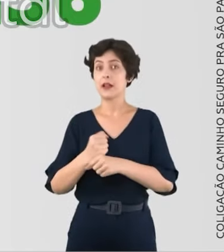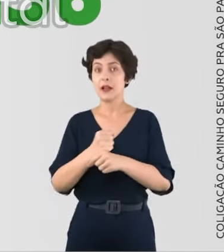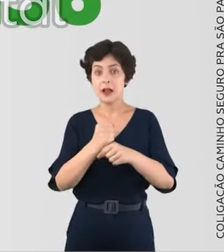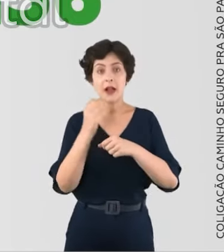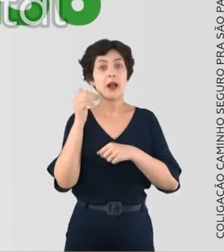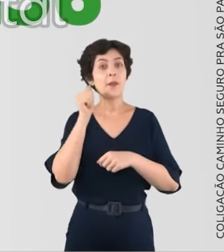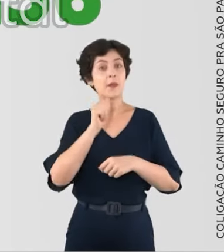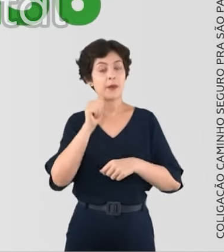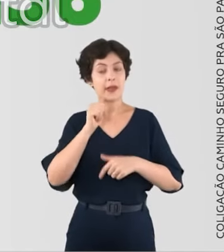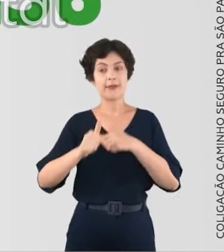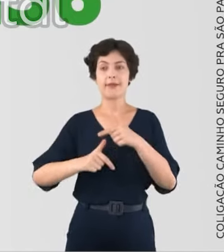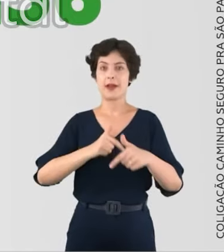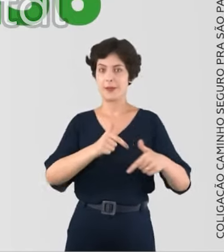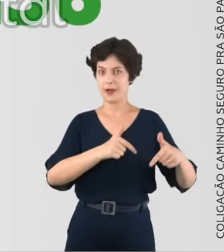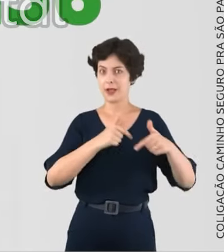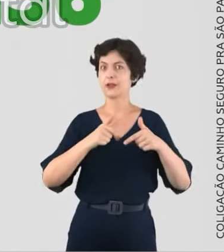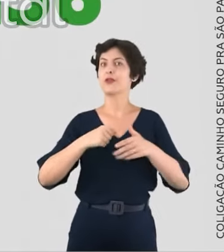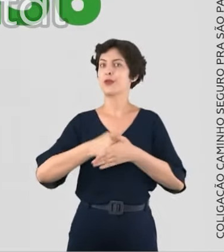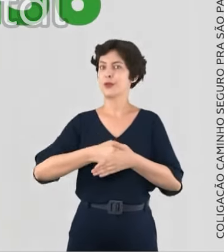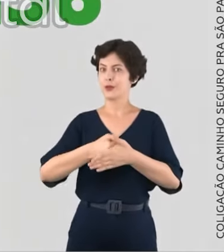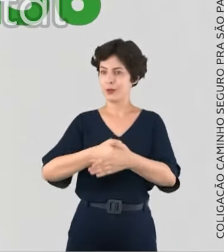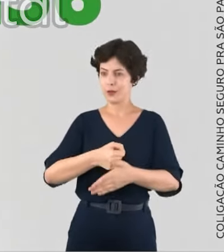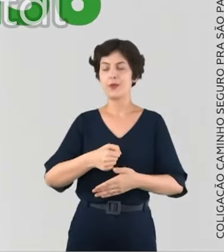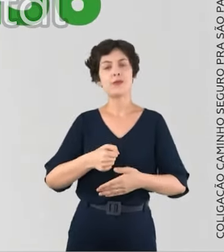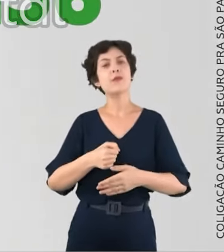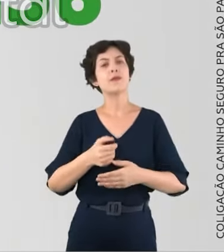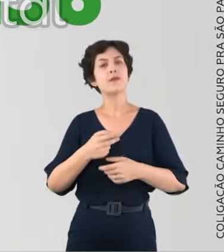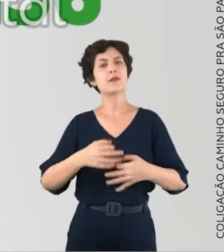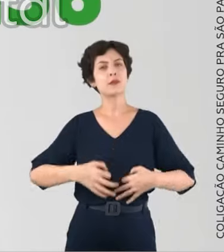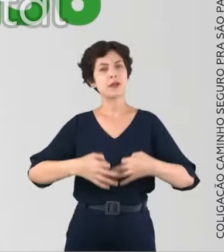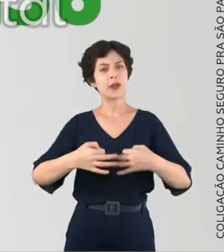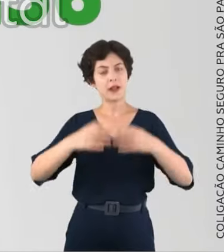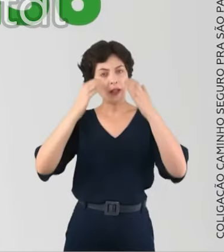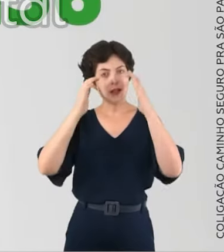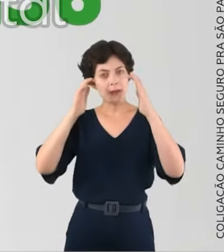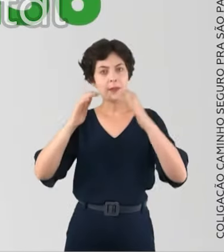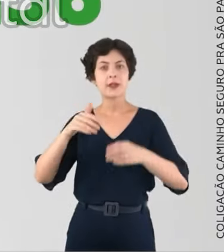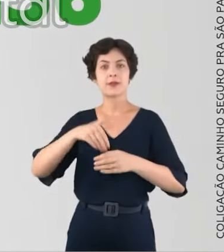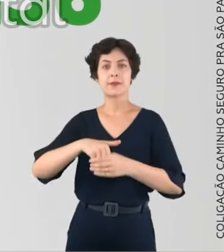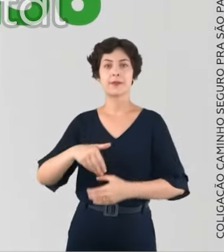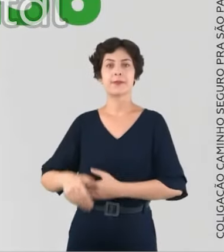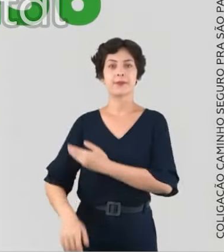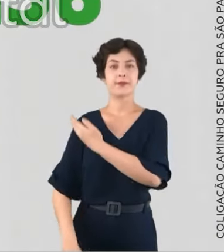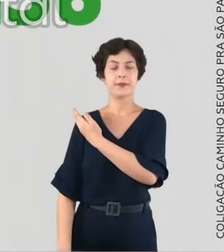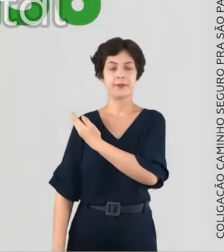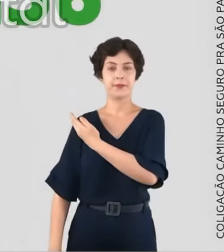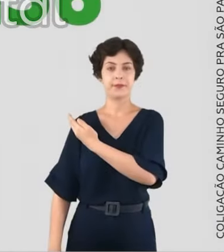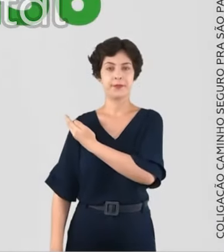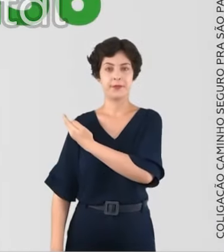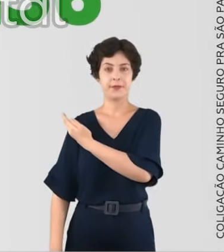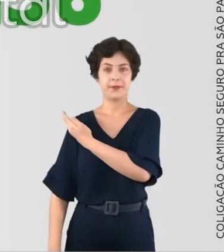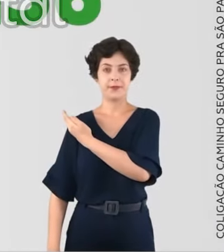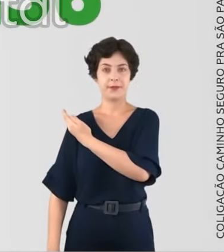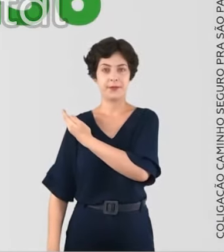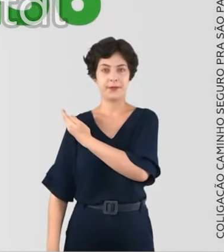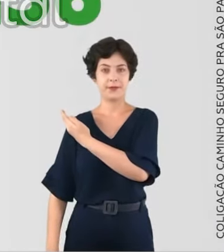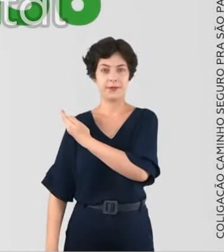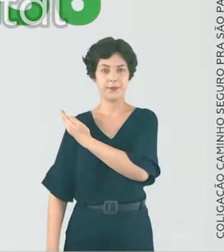Sei bem como é a luta diária das mulheres e trabalhadores. Vamos buscar dignidade e respeito. Vote Fabíola Taxista